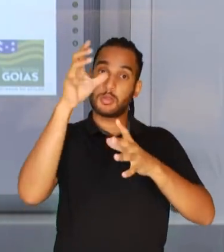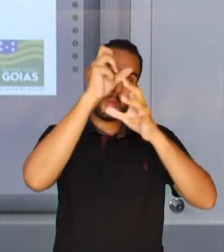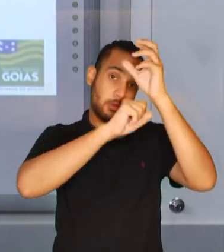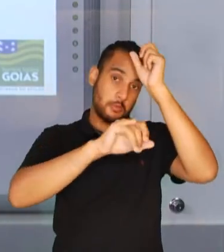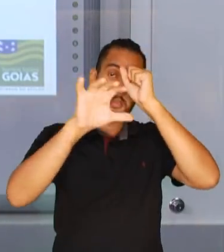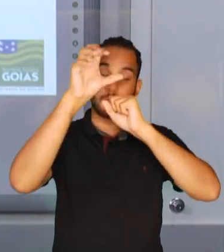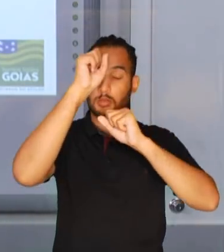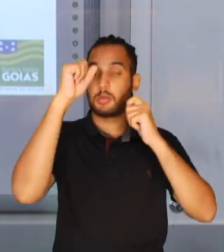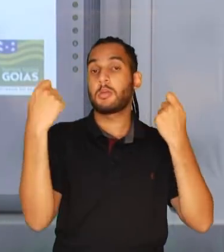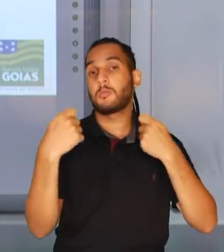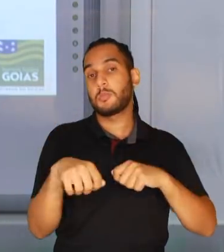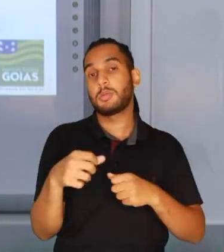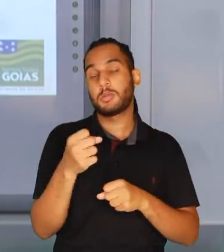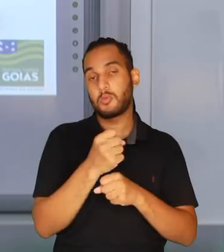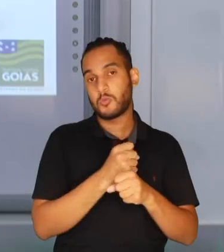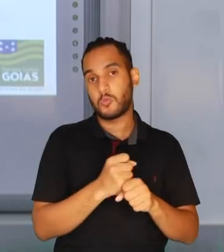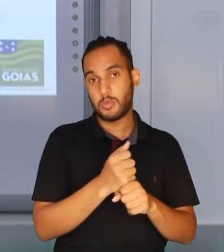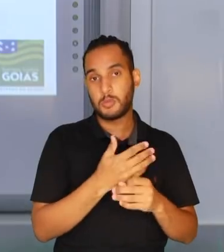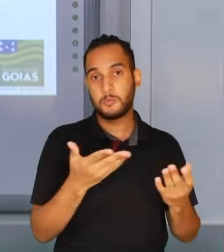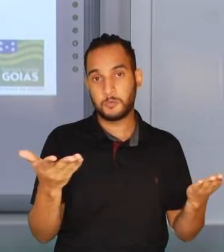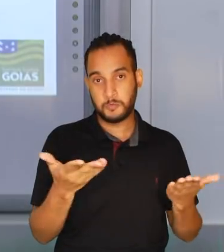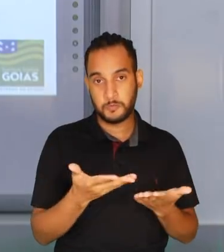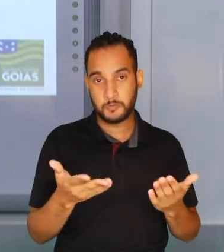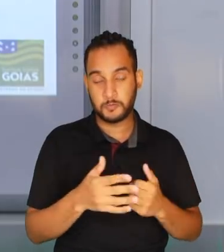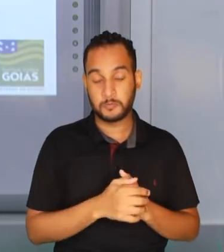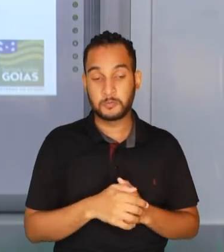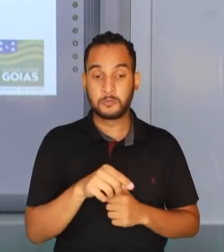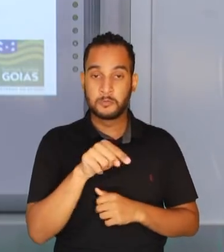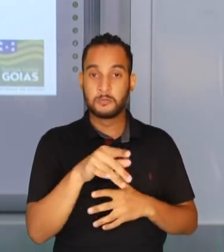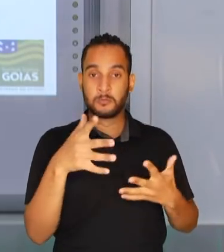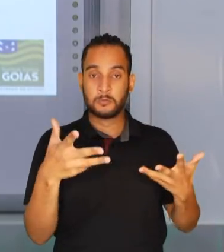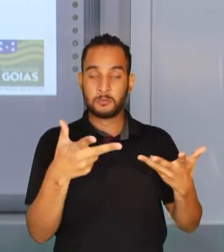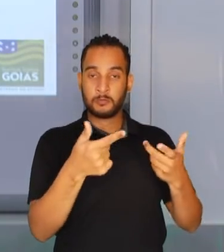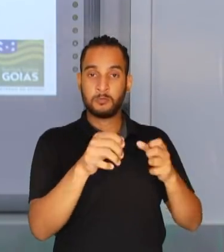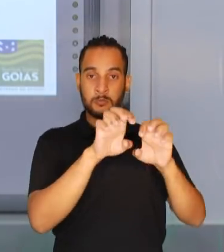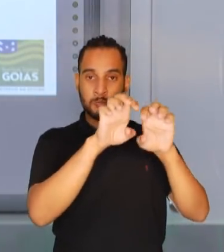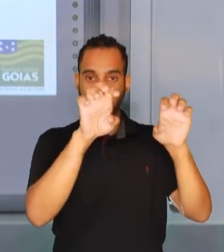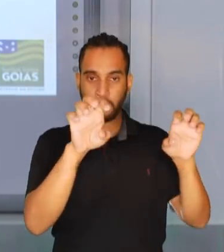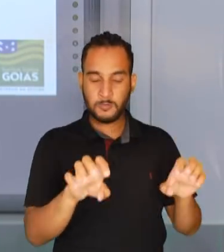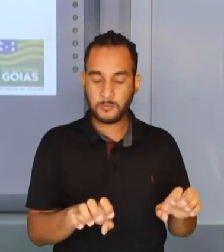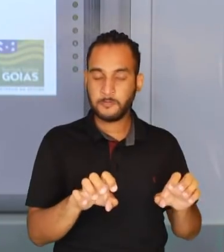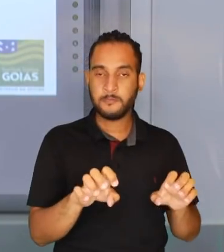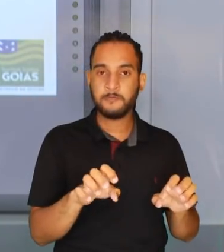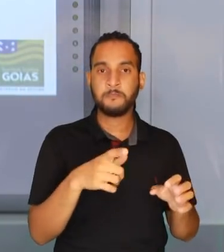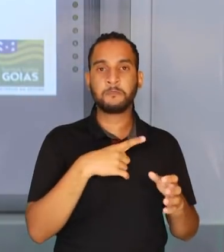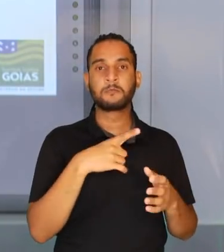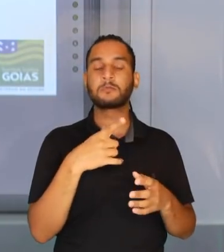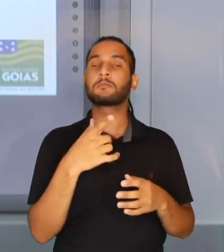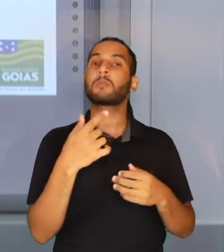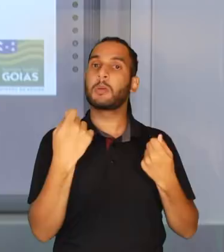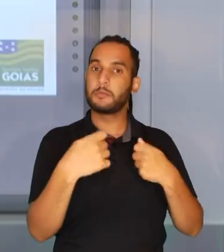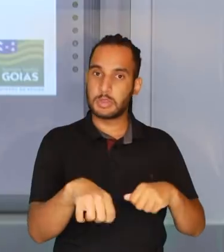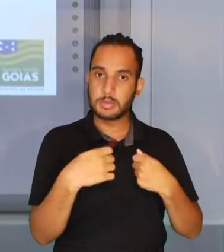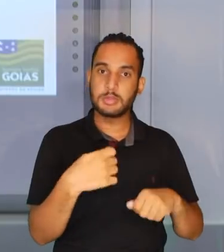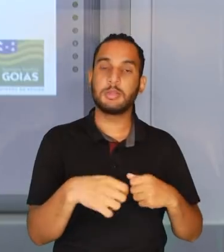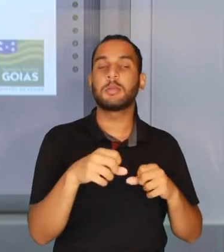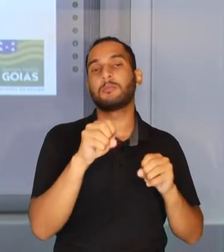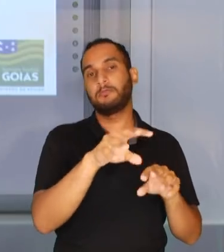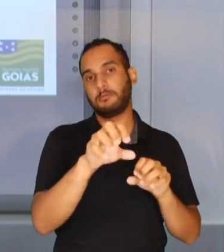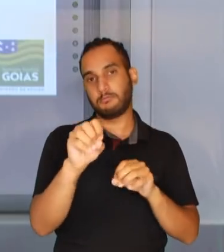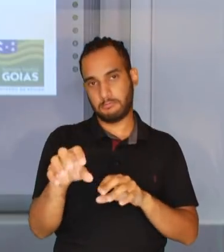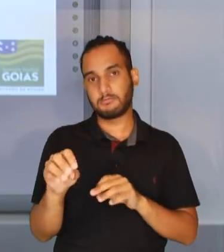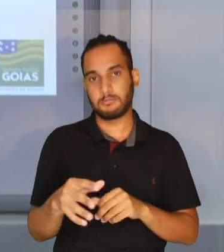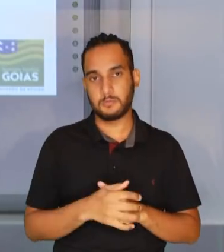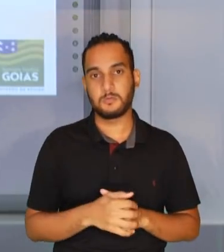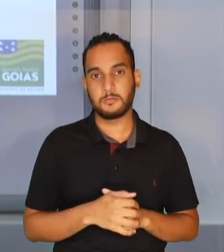conhecimento a ser adquirido no referido ano escolar. Essas habilidades estruturantes não podem ficar sem